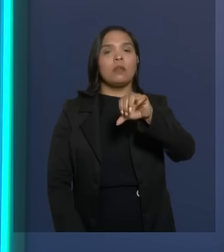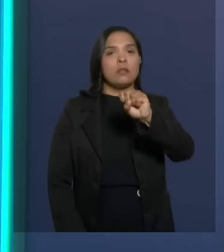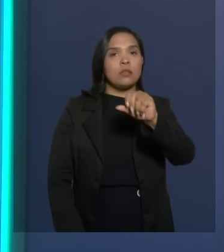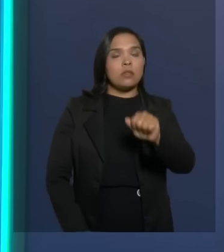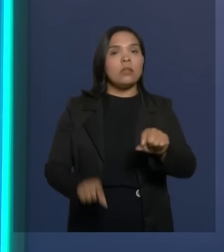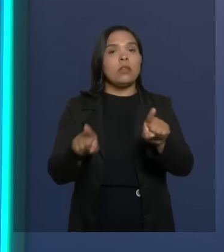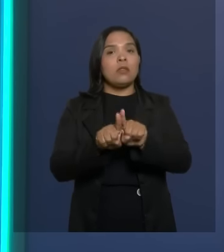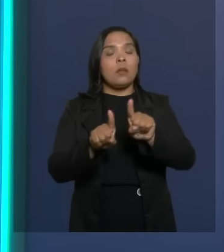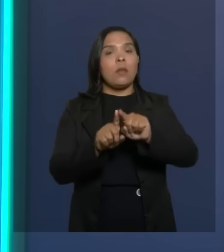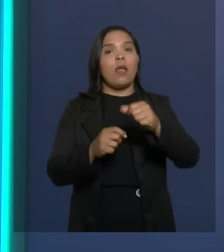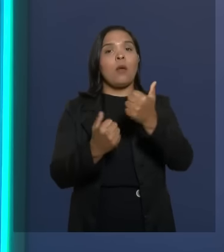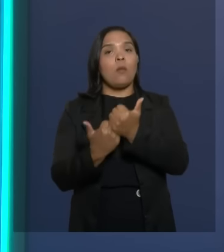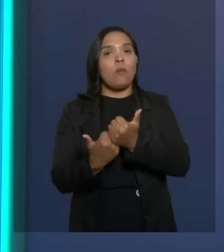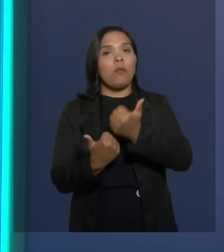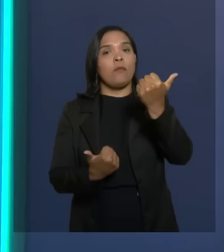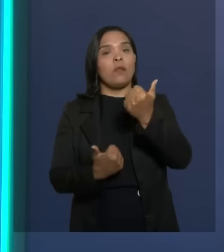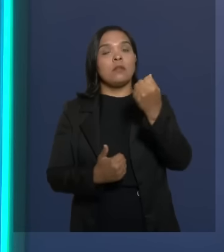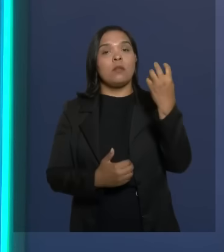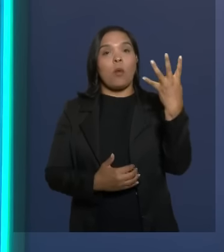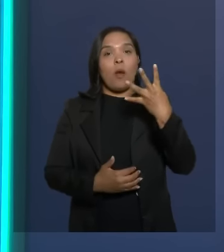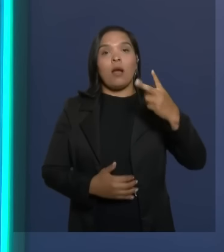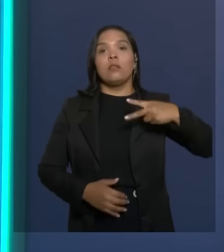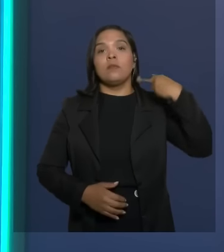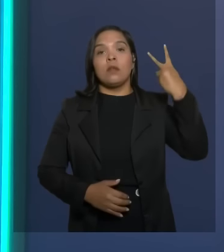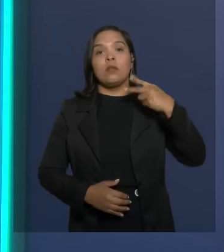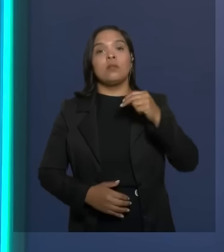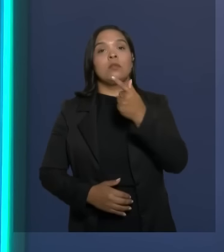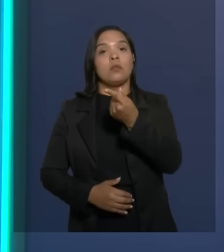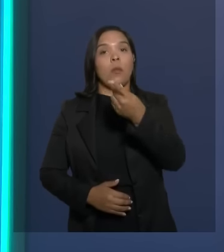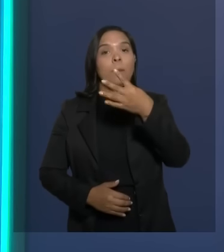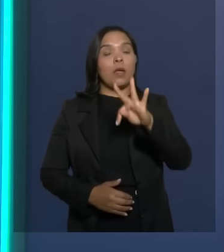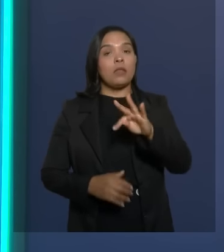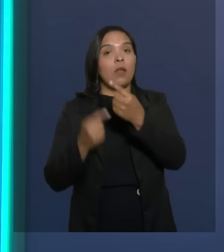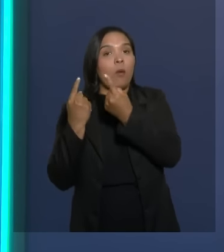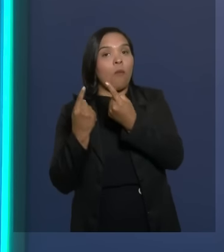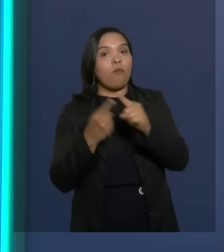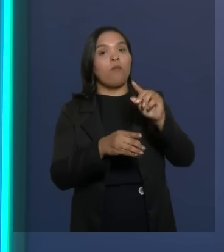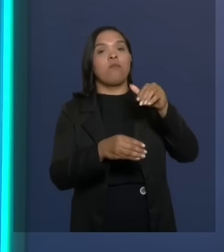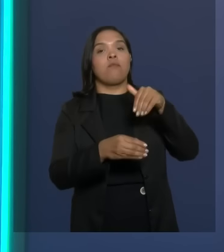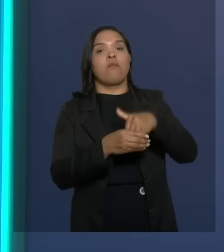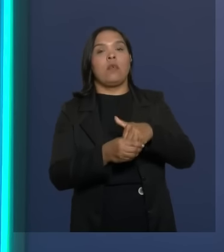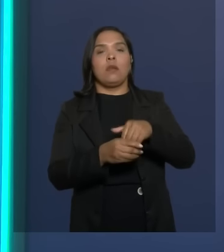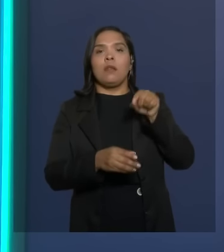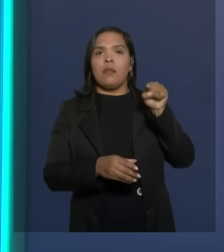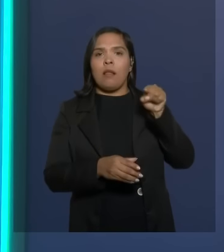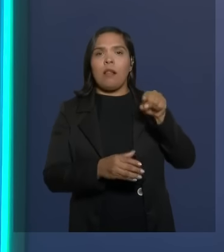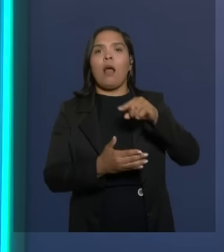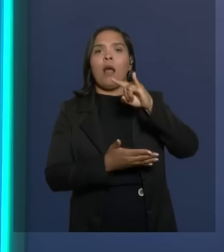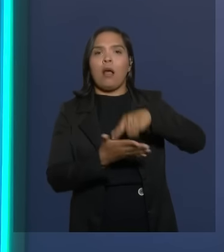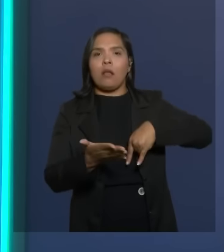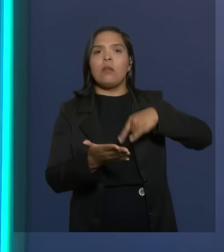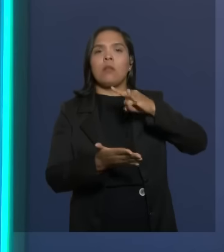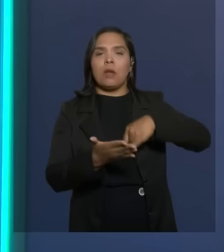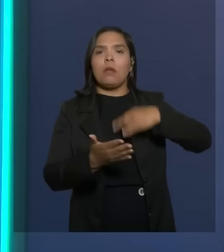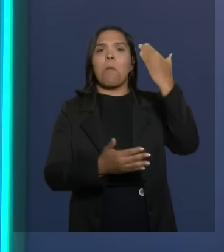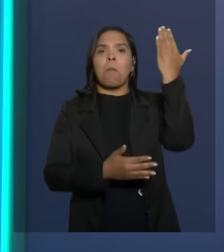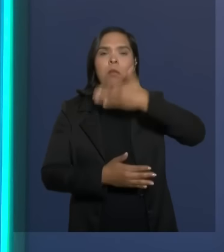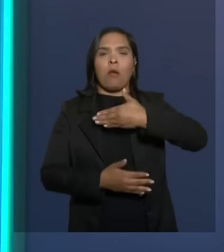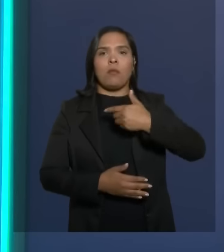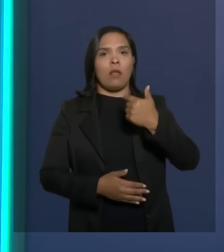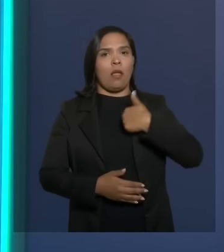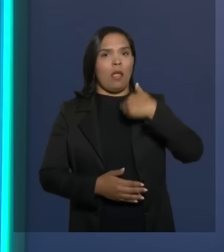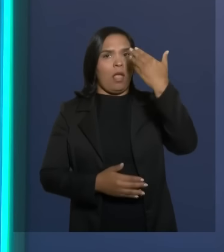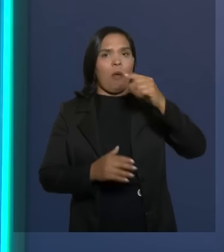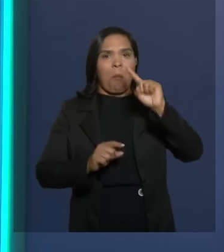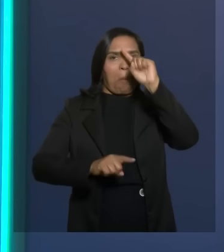vice e os quatro vereadores do PT votaram contra. Está lá documentado, candidata. Então, não sou eu que